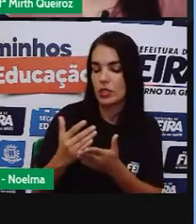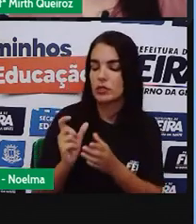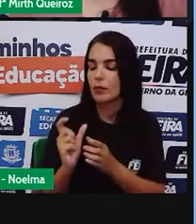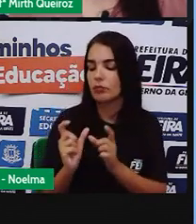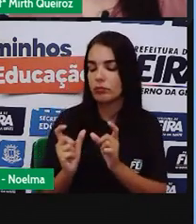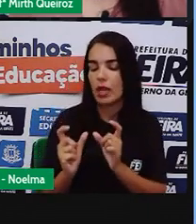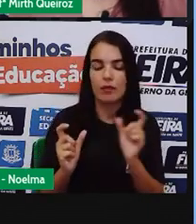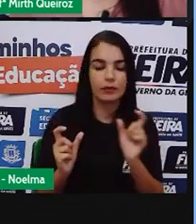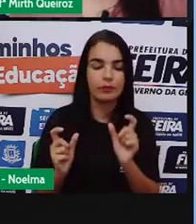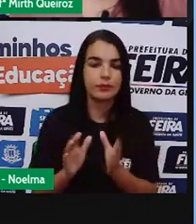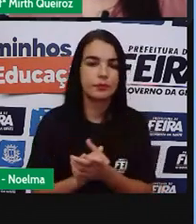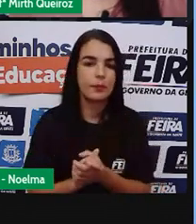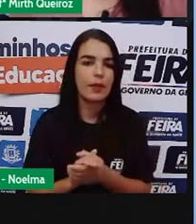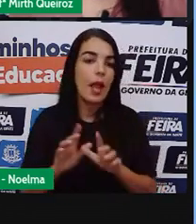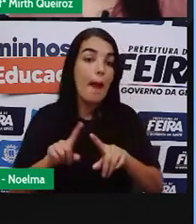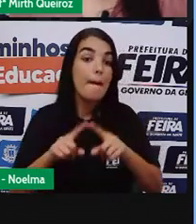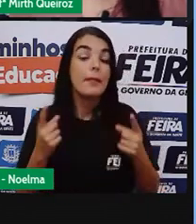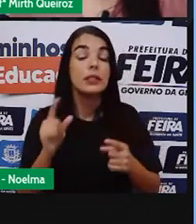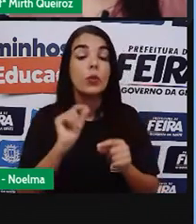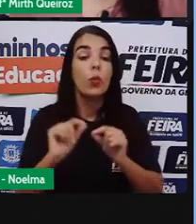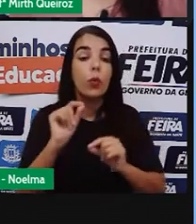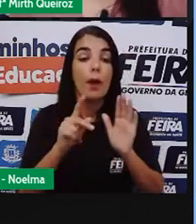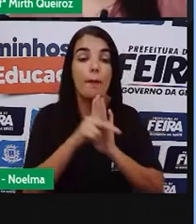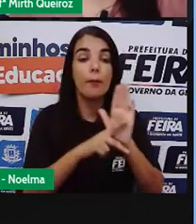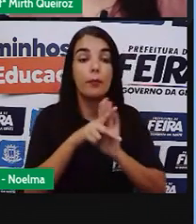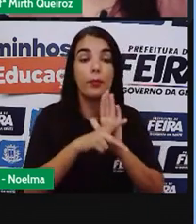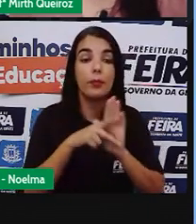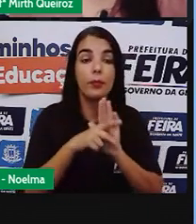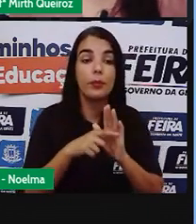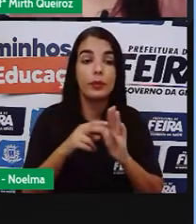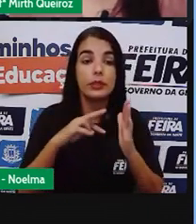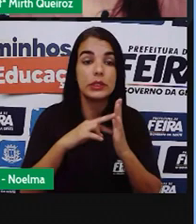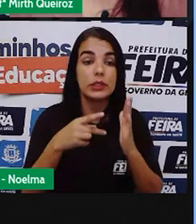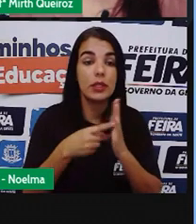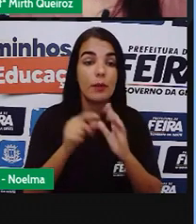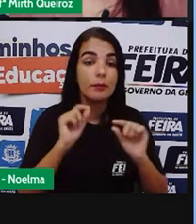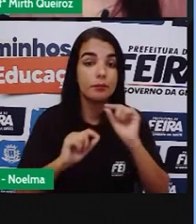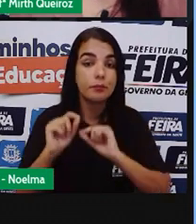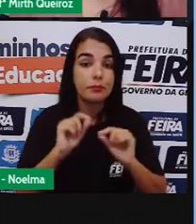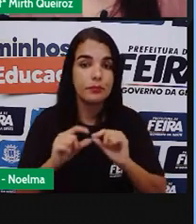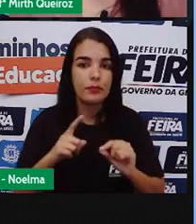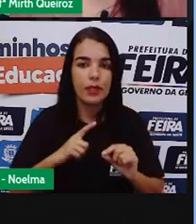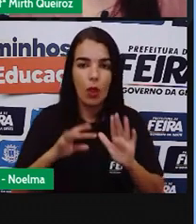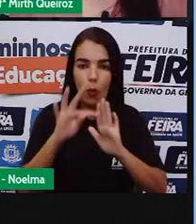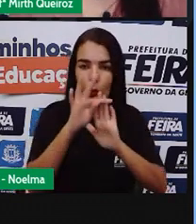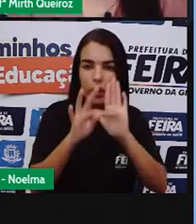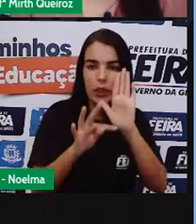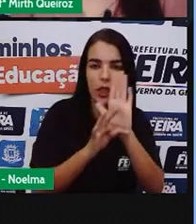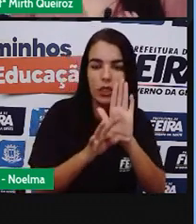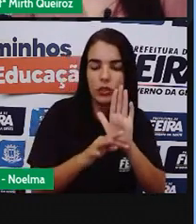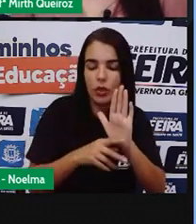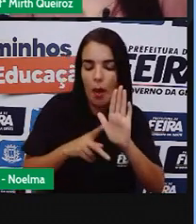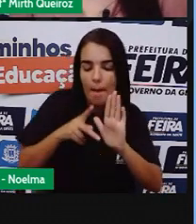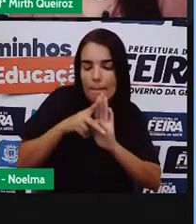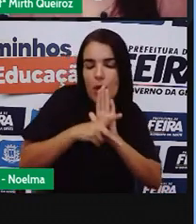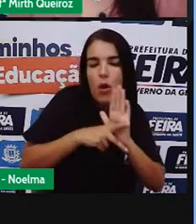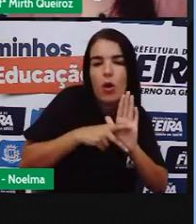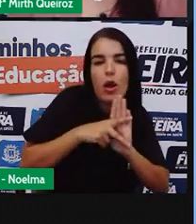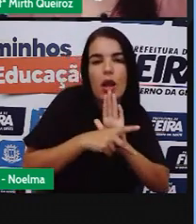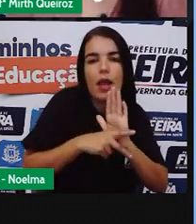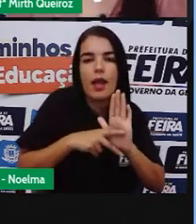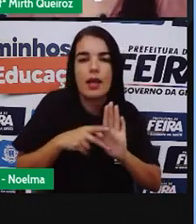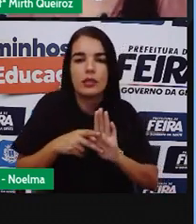poesia é um texto Poético Geralmente inverte Que faz parte Do gênero literário Denominado lírico Fala-se sobre